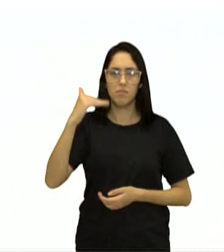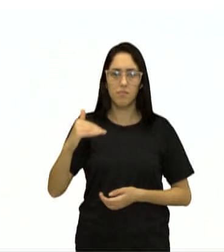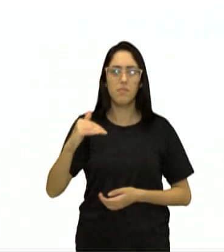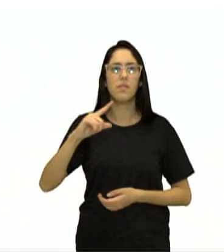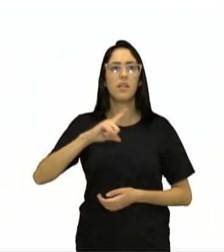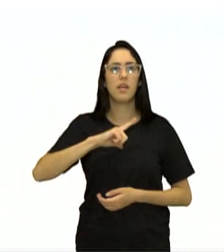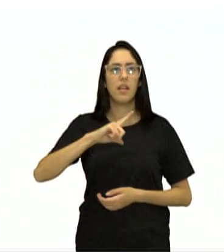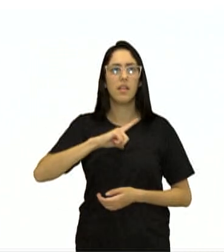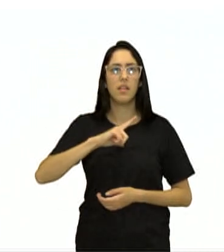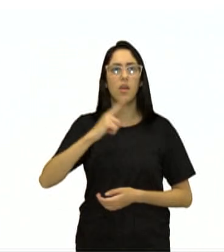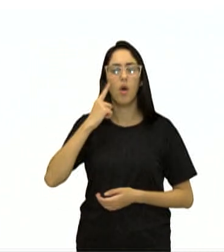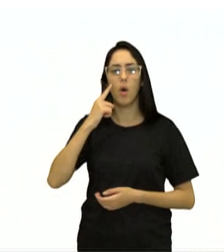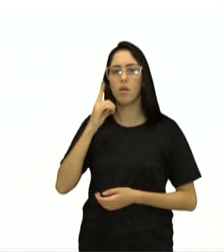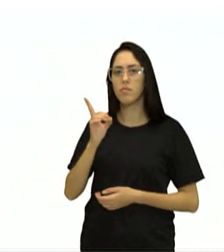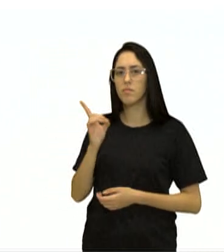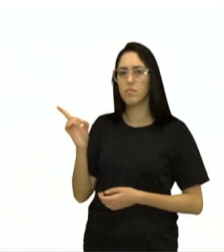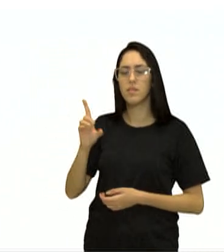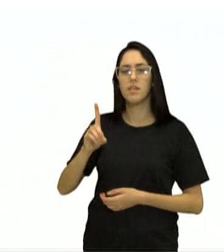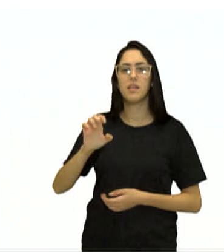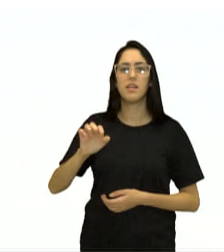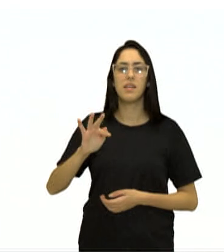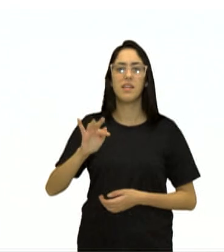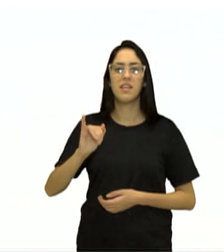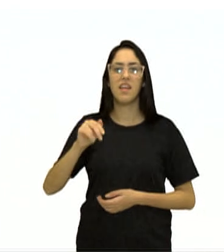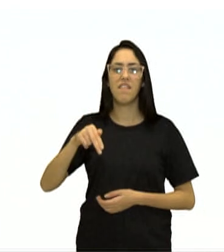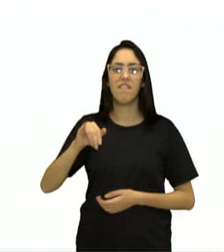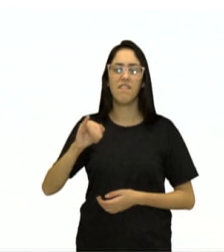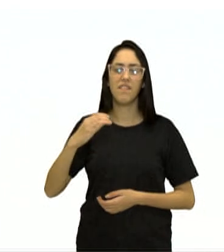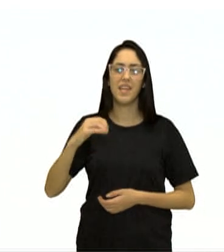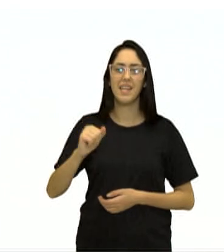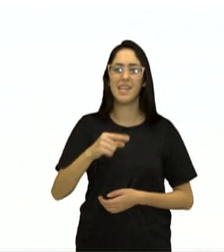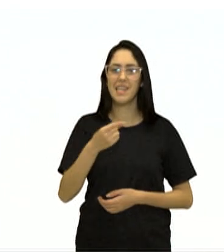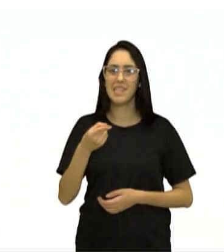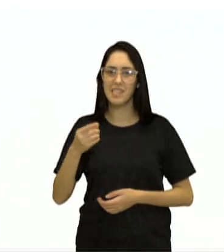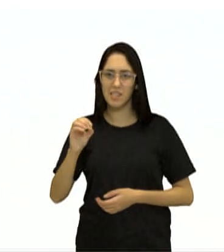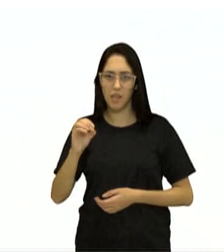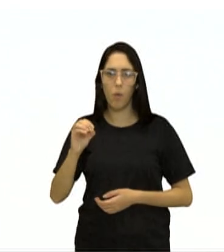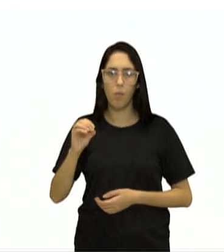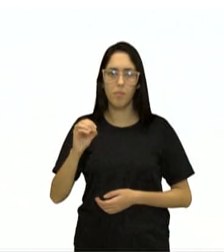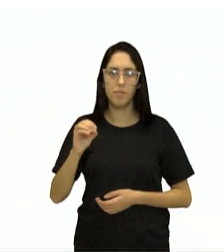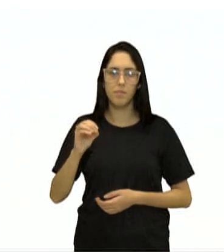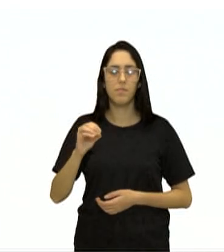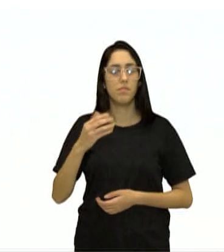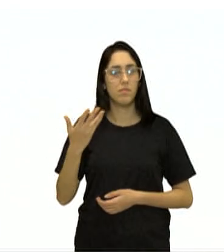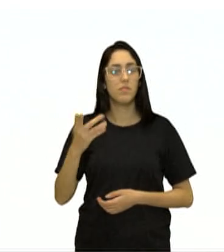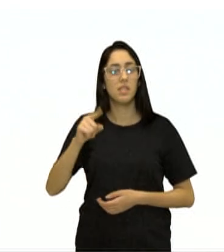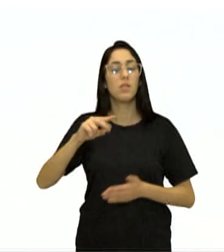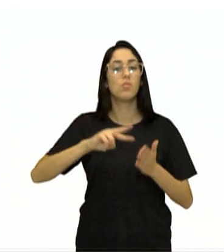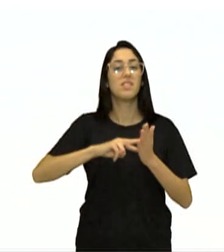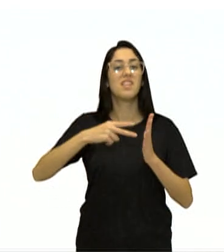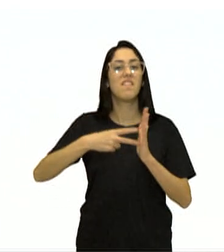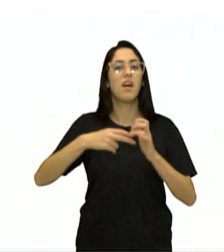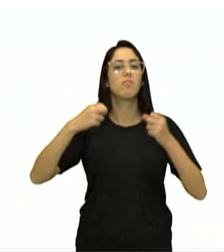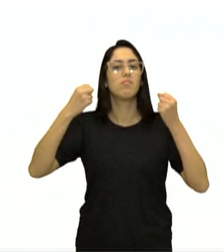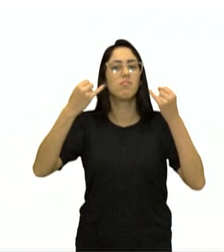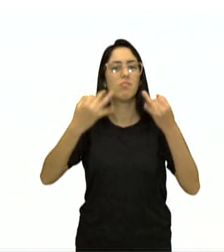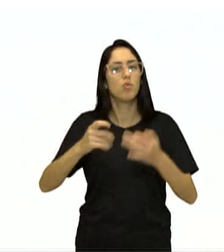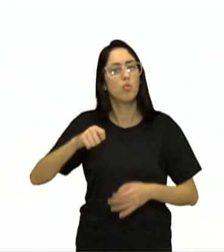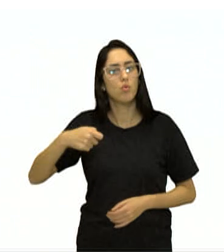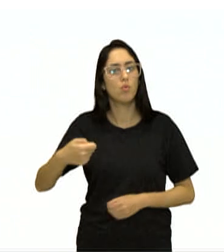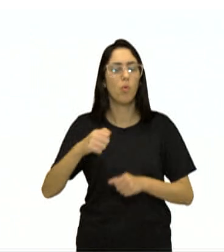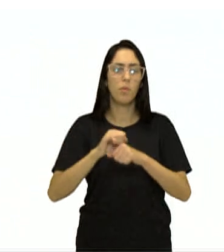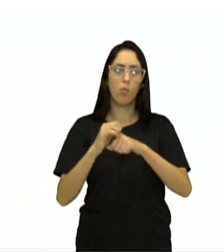nós temos aqui a definição que vai aparecer. Então, é o significado de coronavírus. Eu vou ler para vocês.